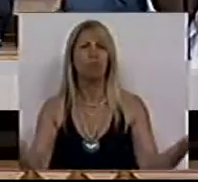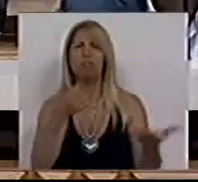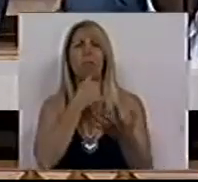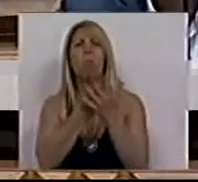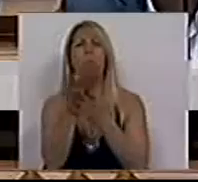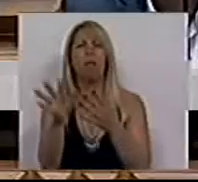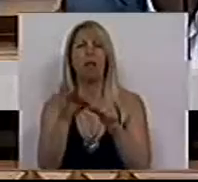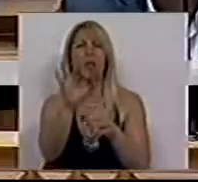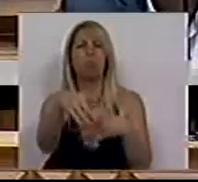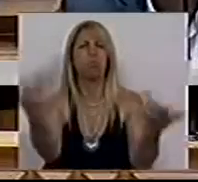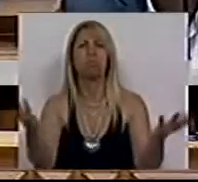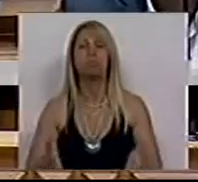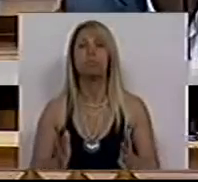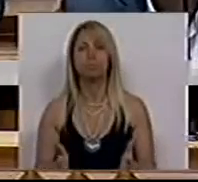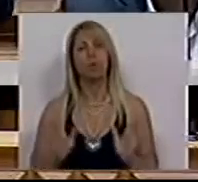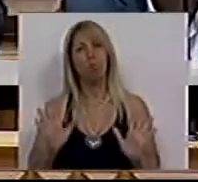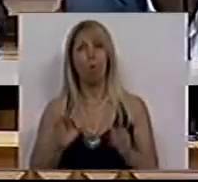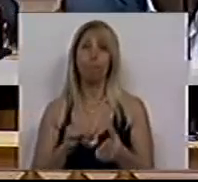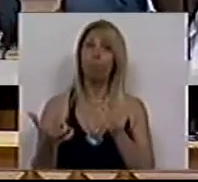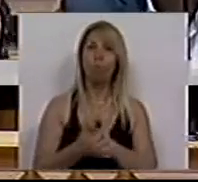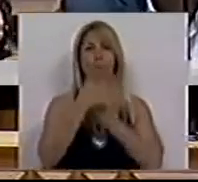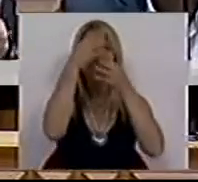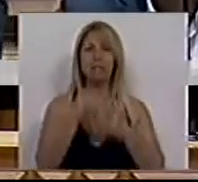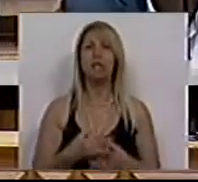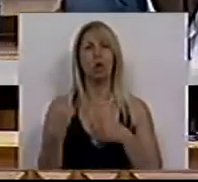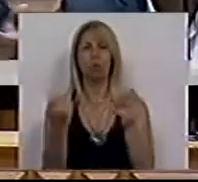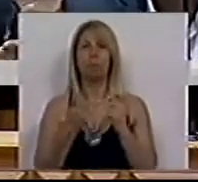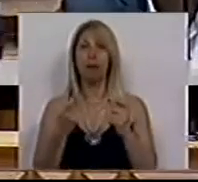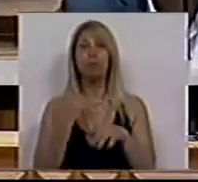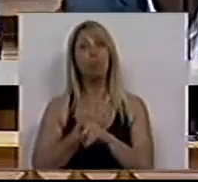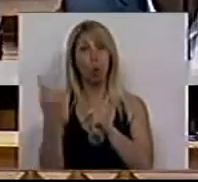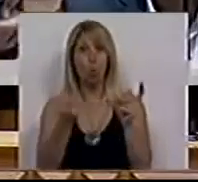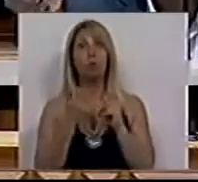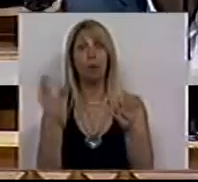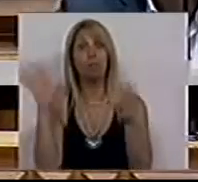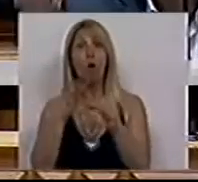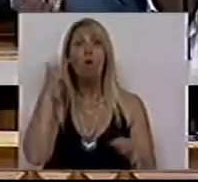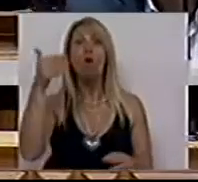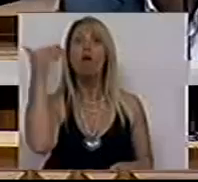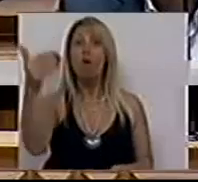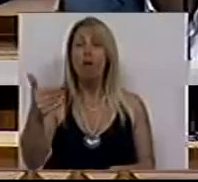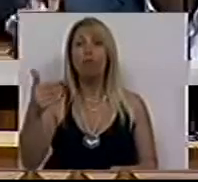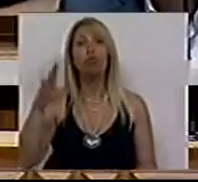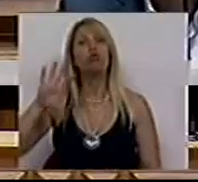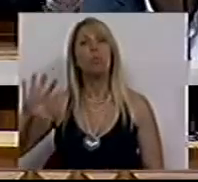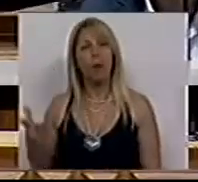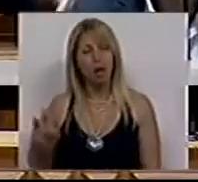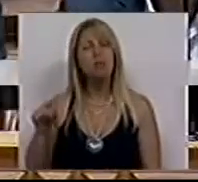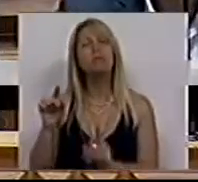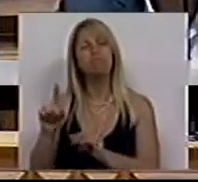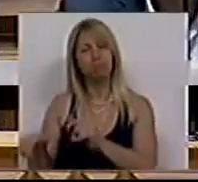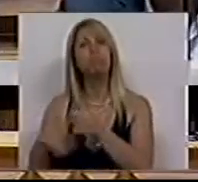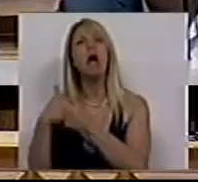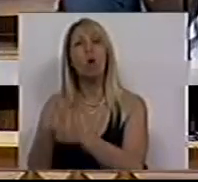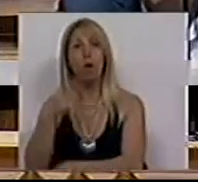tornemos sério este debate porque é o debate sobre o futuro do país e nesse sentido acompanhamos o diagnóstico que é